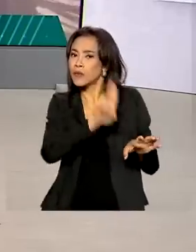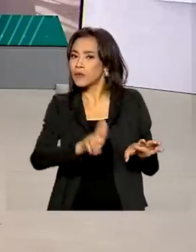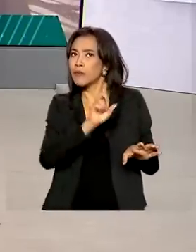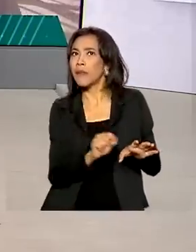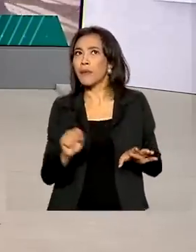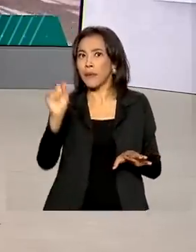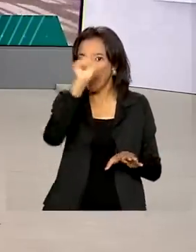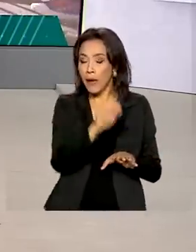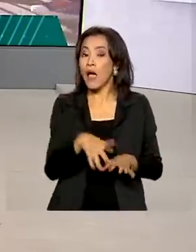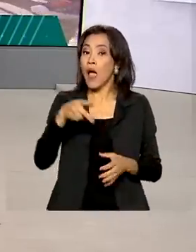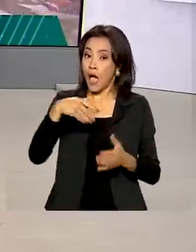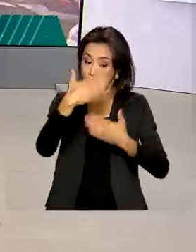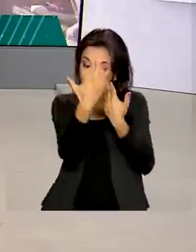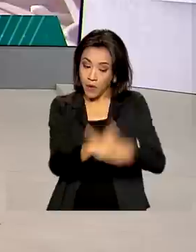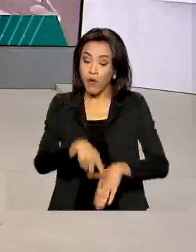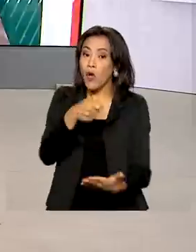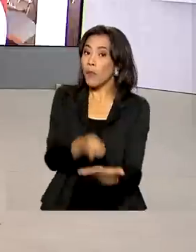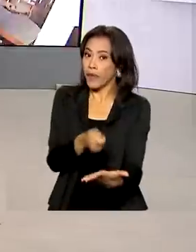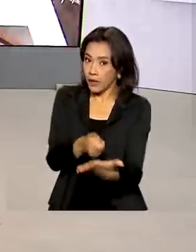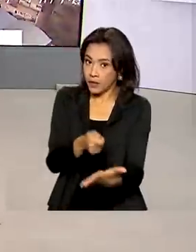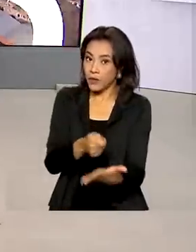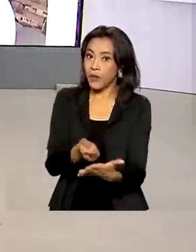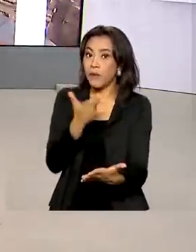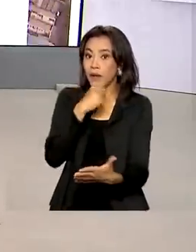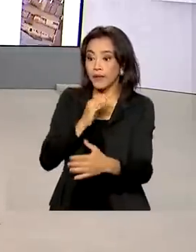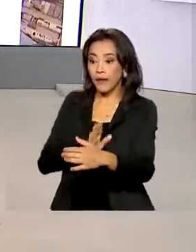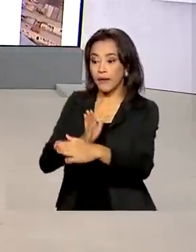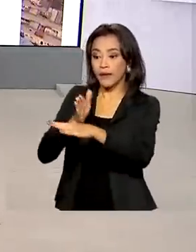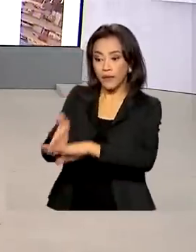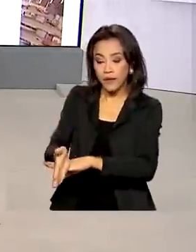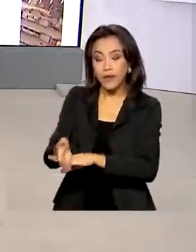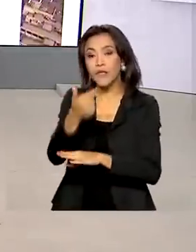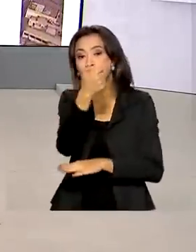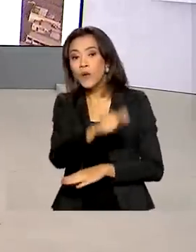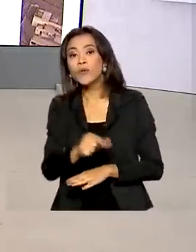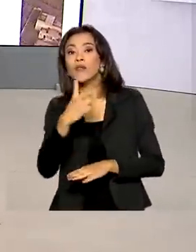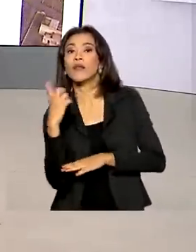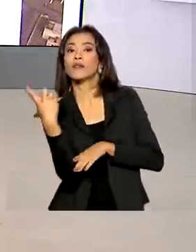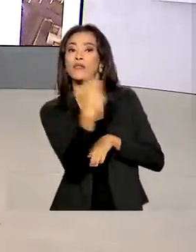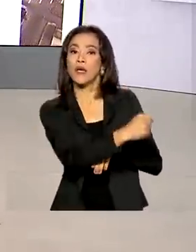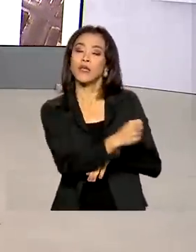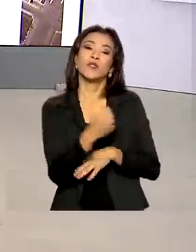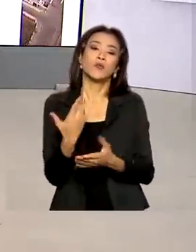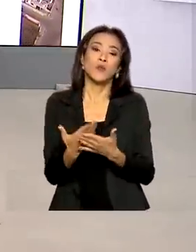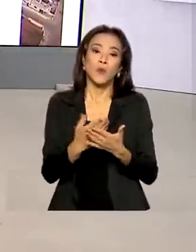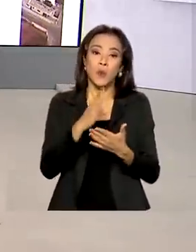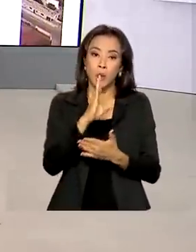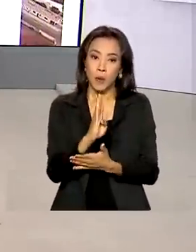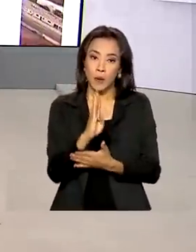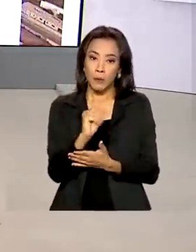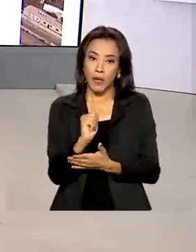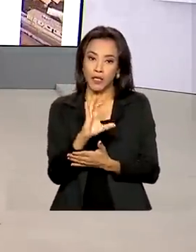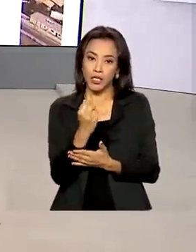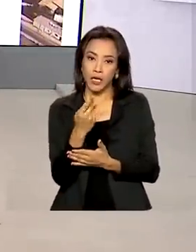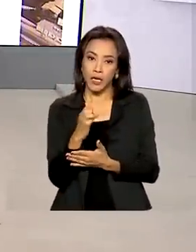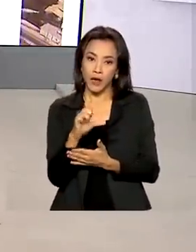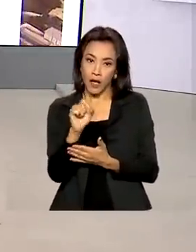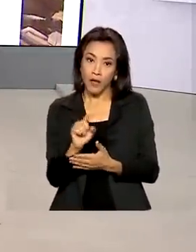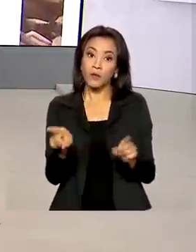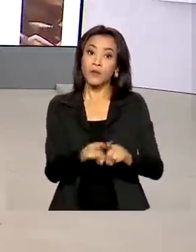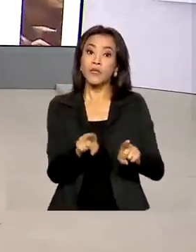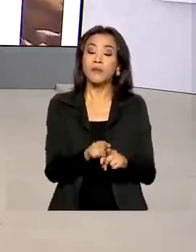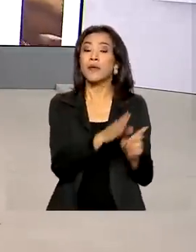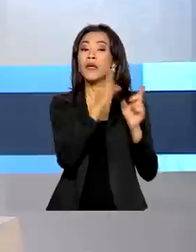é obrigatória para alunos que estão ingressando e concluindo cursos de bacharelado e superiores de